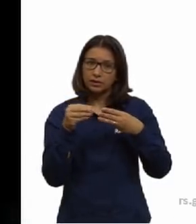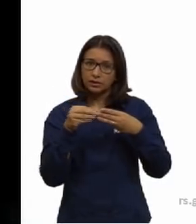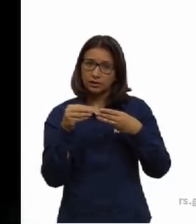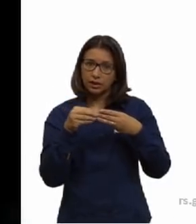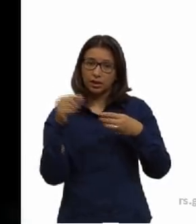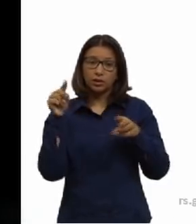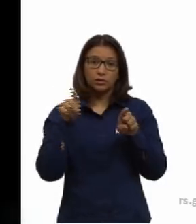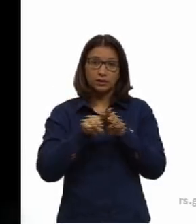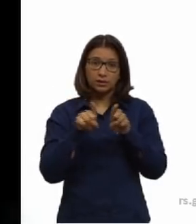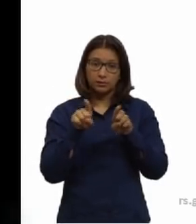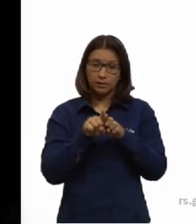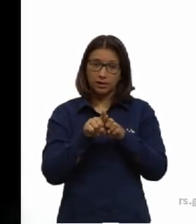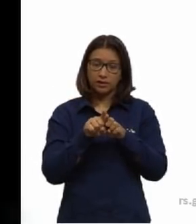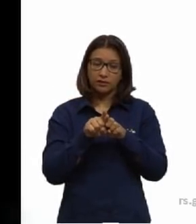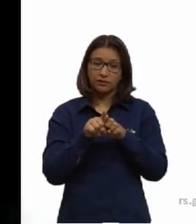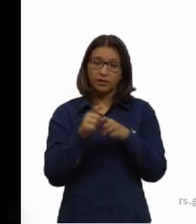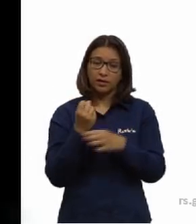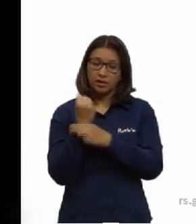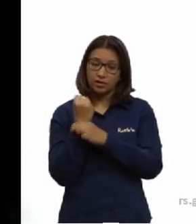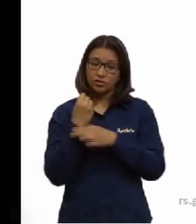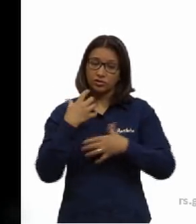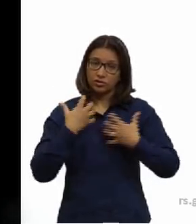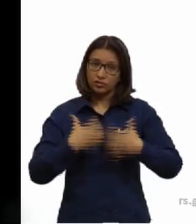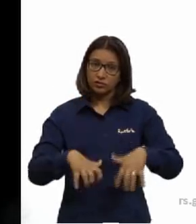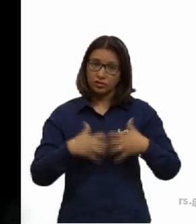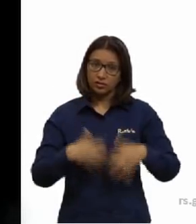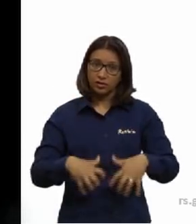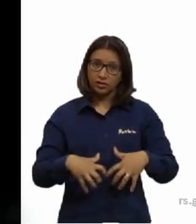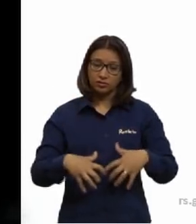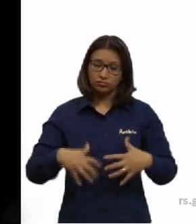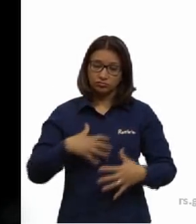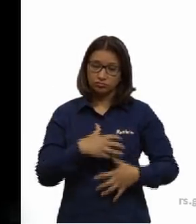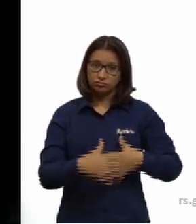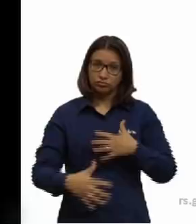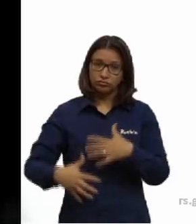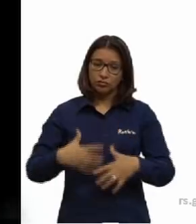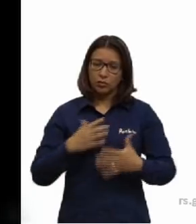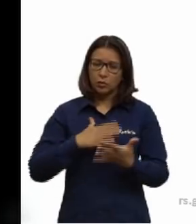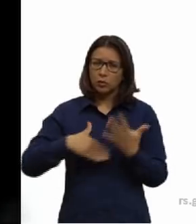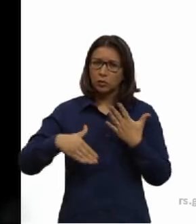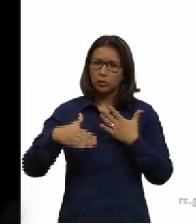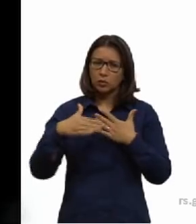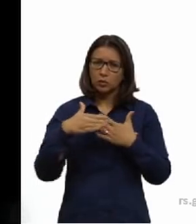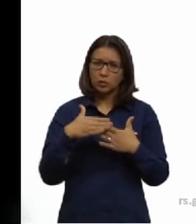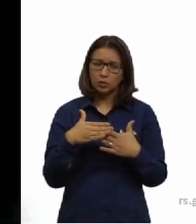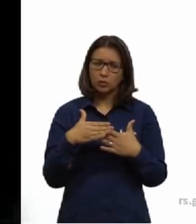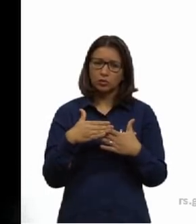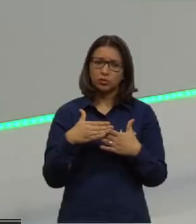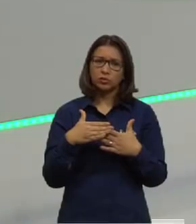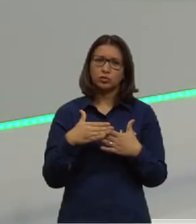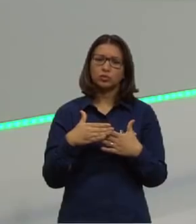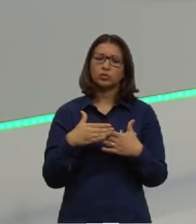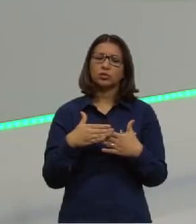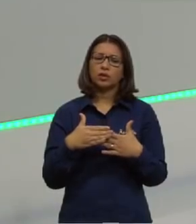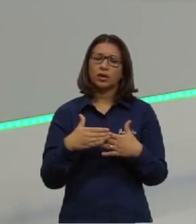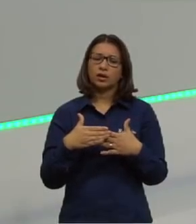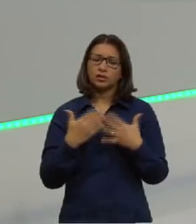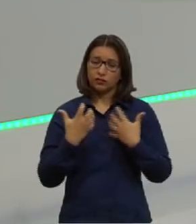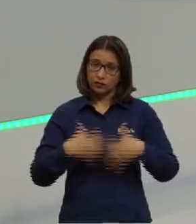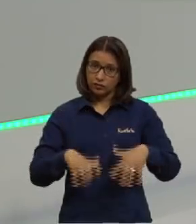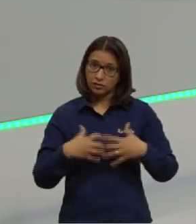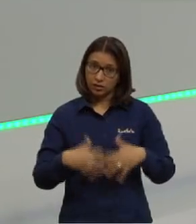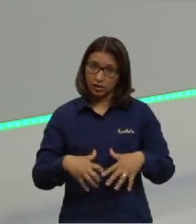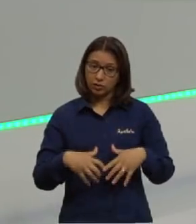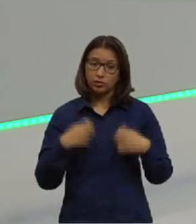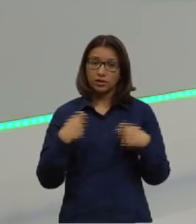garantir o funcionamento metabólico. Ou seja, todas as tarefas que uma célula tem que desempenhar, quem faz